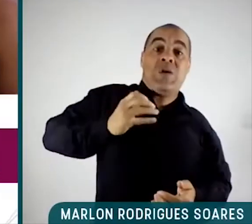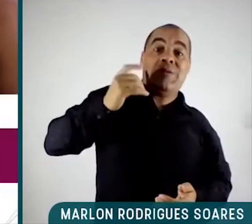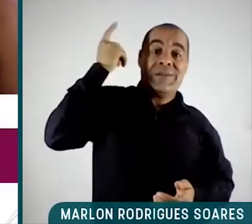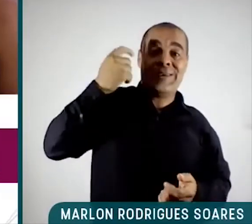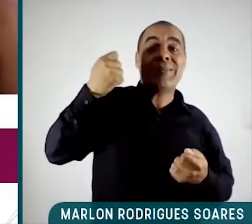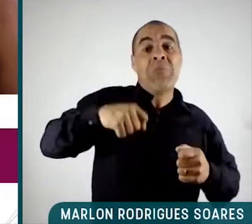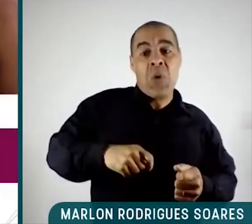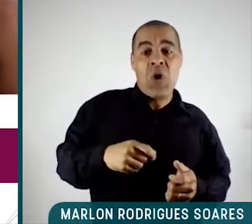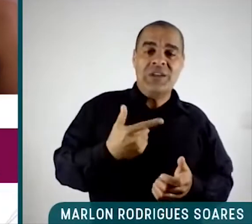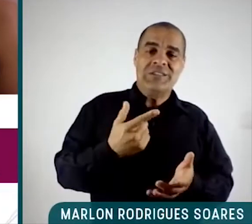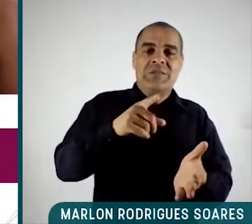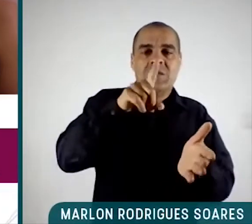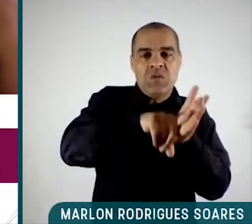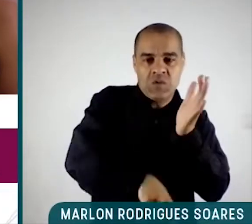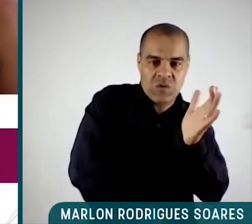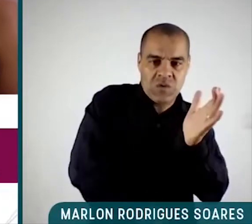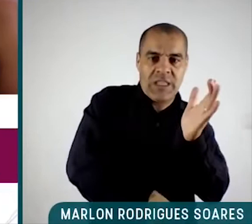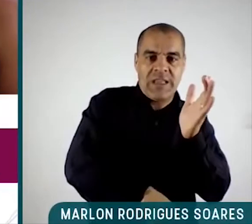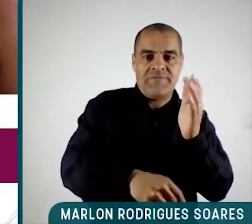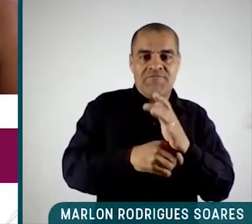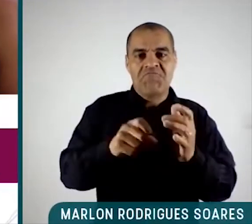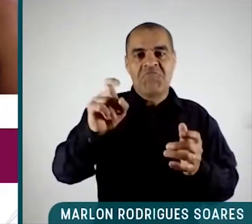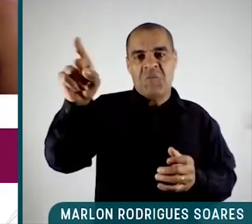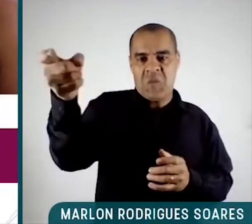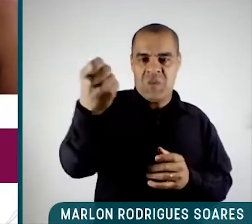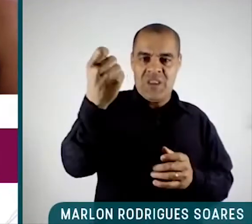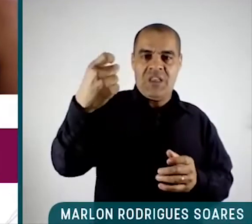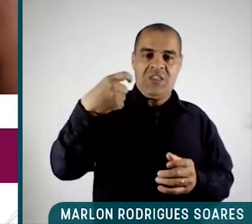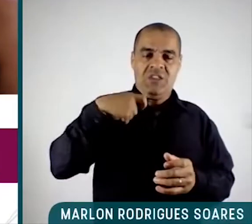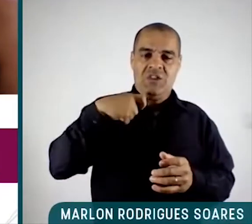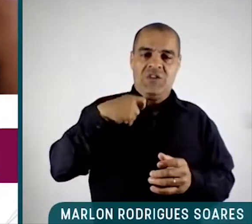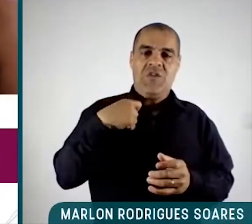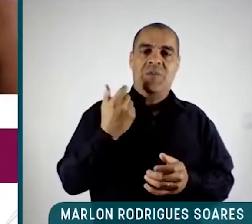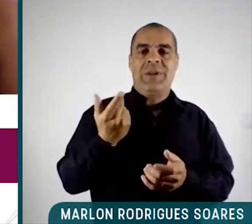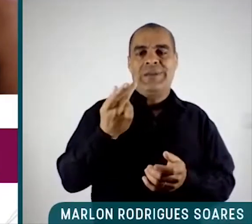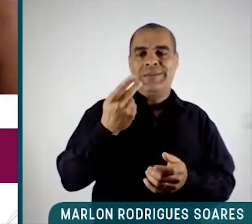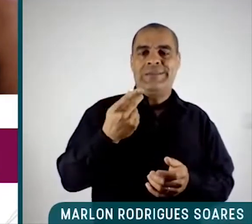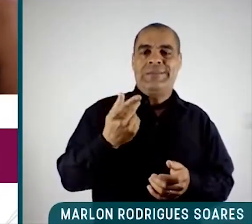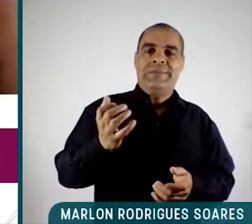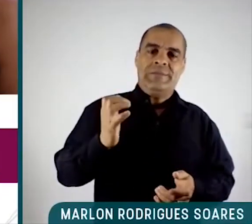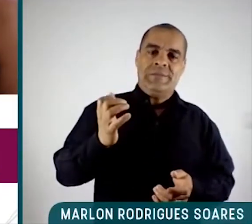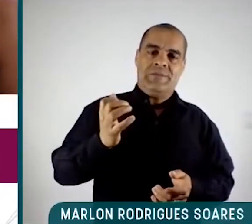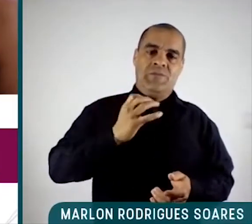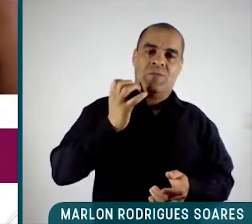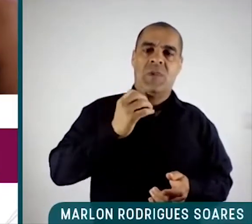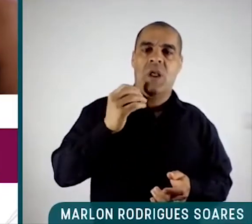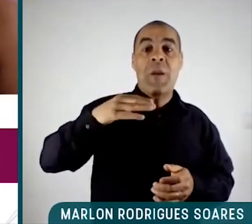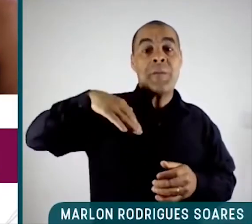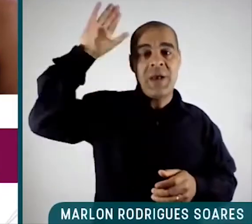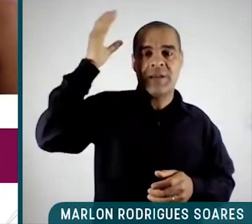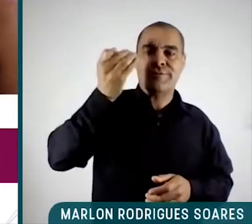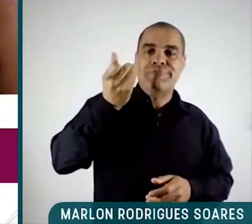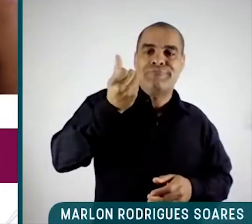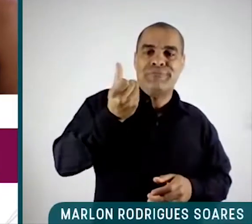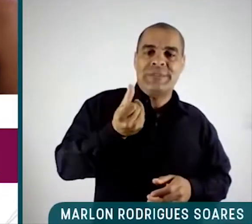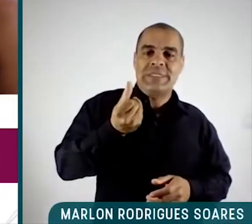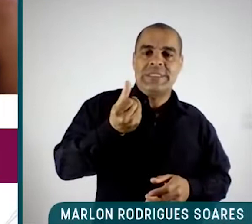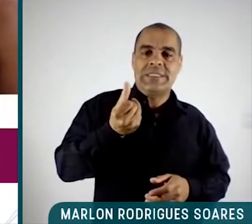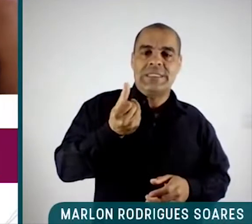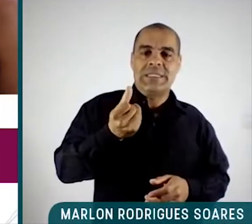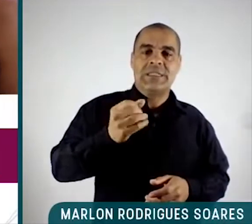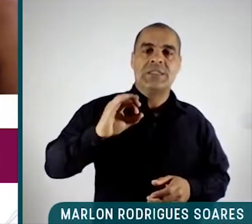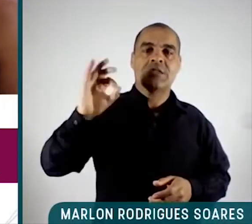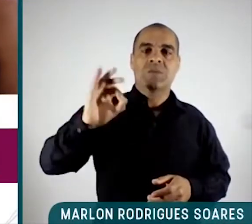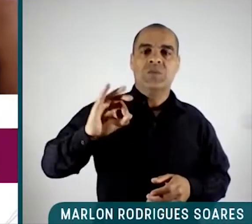A alíquota efetiva para as faixas de renda mais altas no Brasil é de 6%. 6%. 6% se